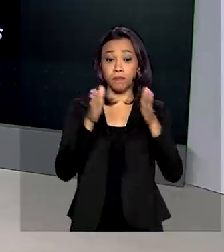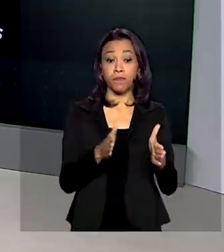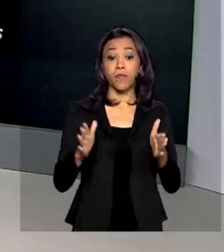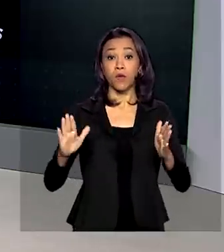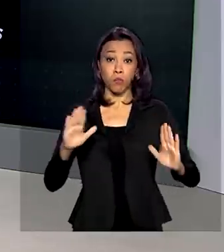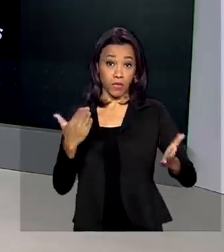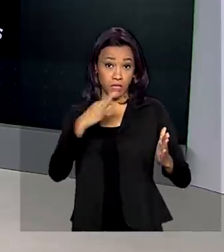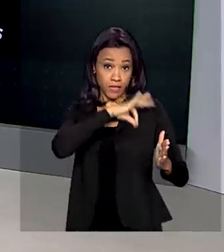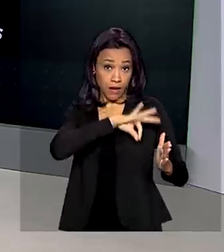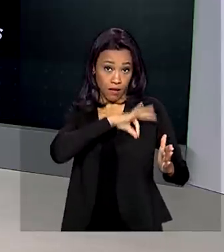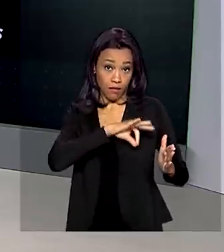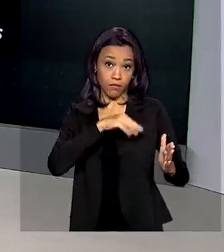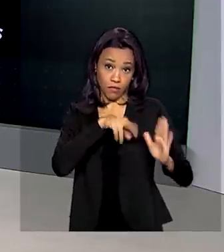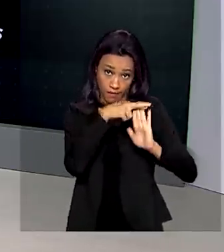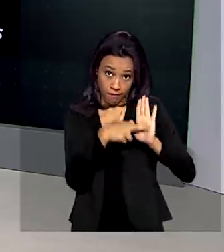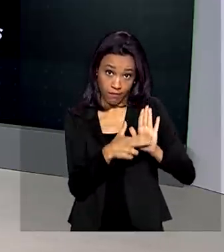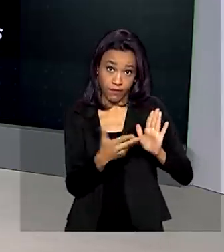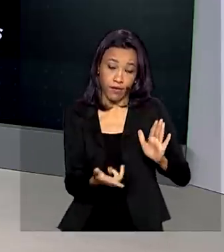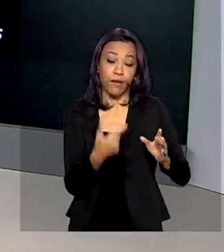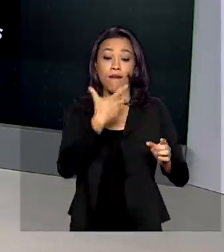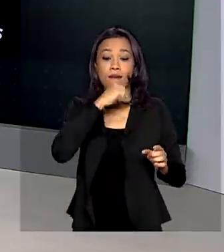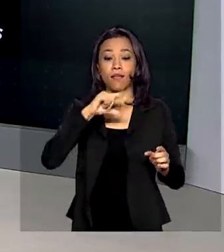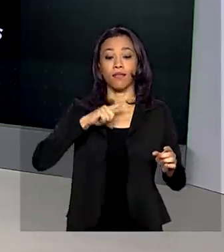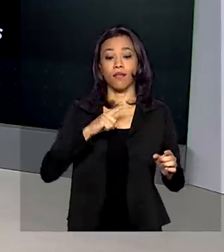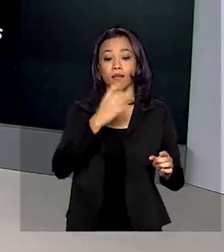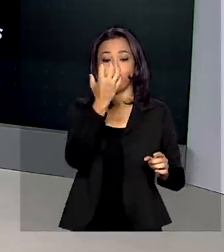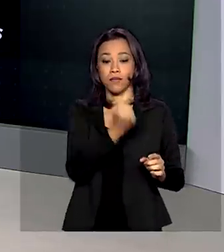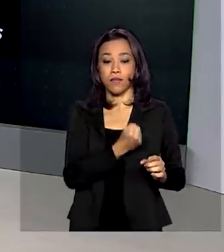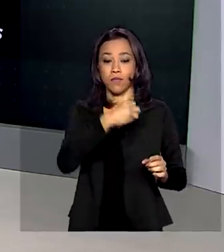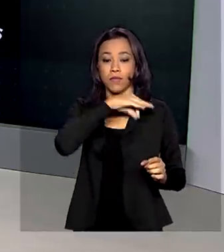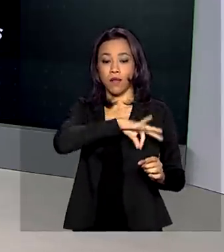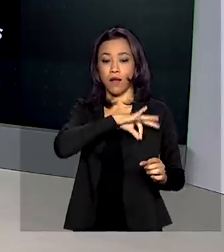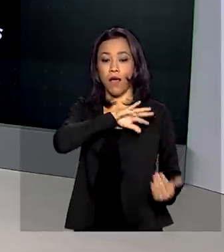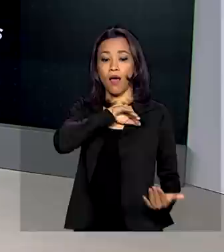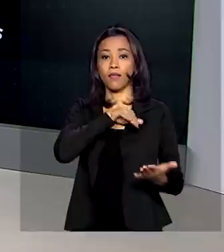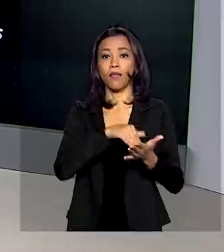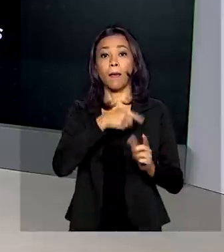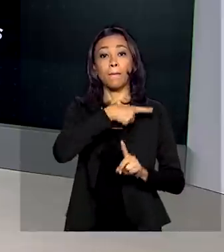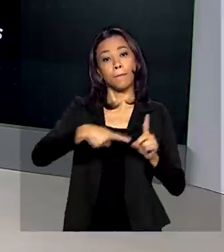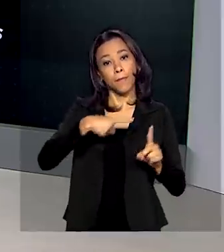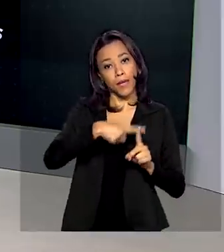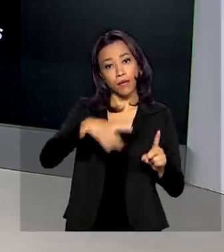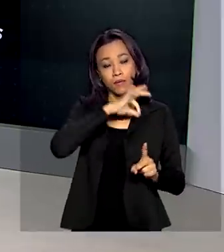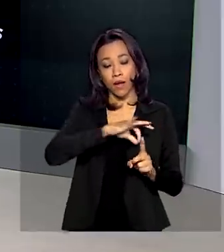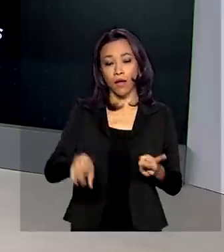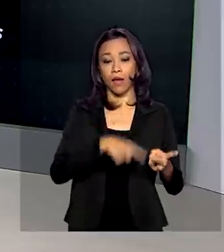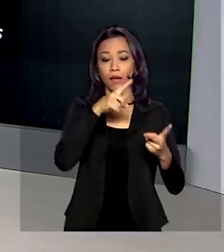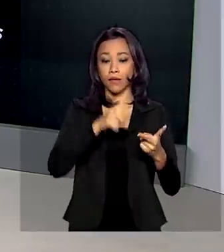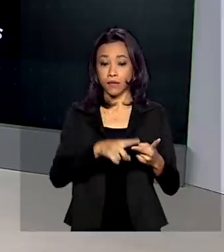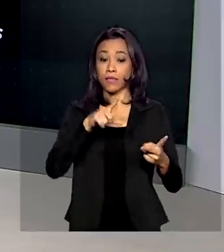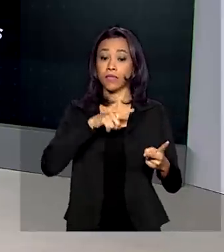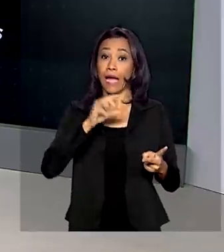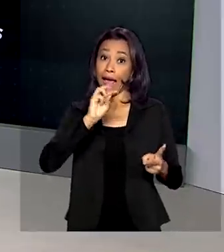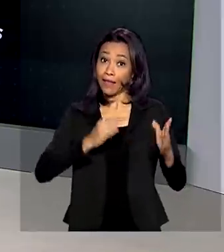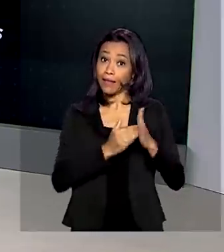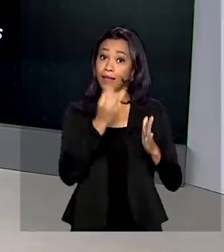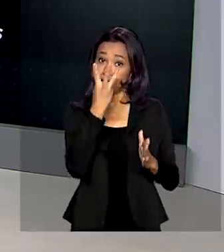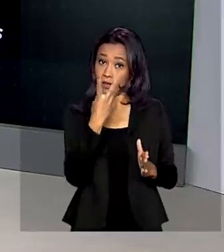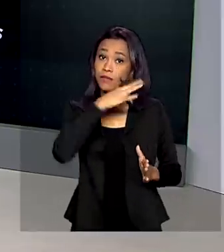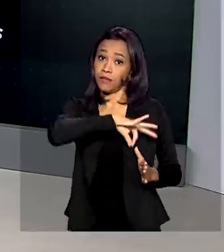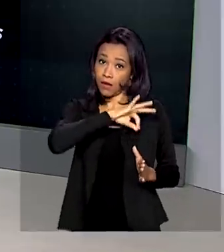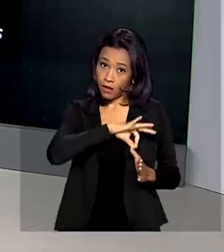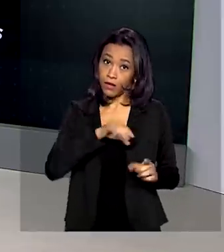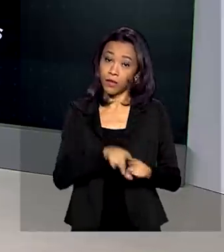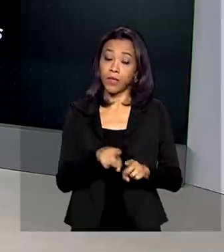a esse benefício. Quem pode receber aí, quem tem renda mensal individual de até meio salário mínimo, renda familiar de até três salários mínimos